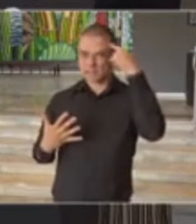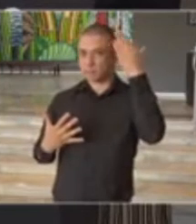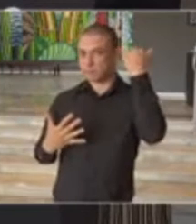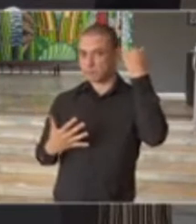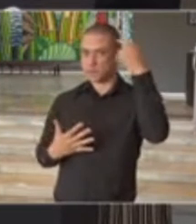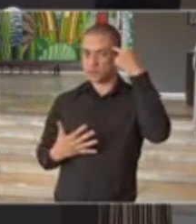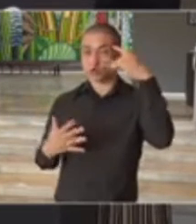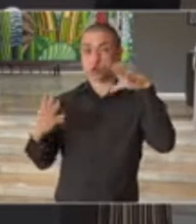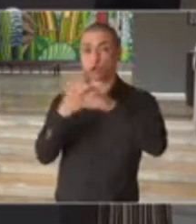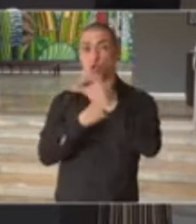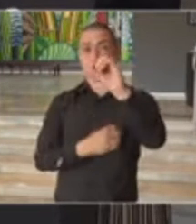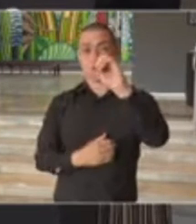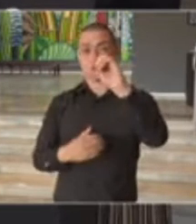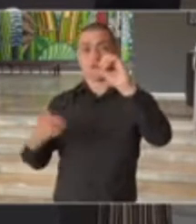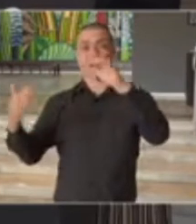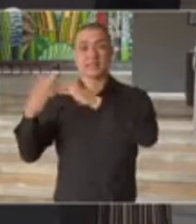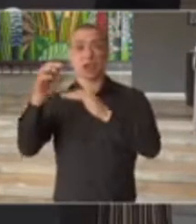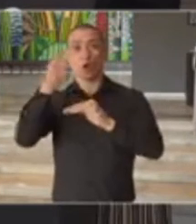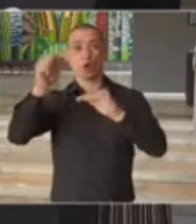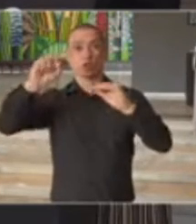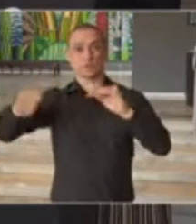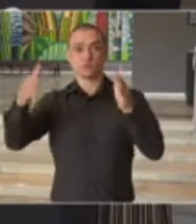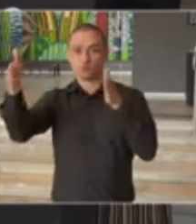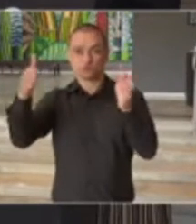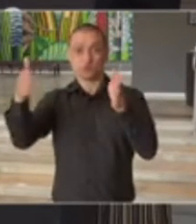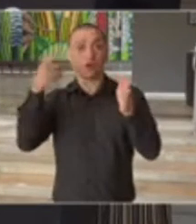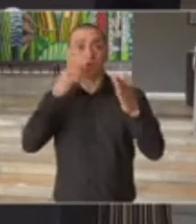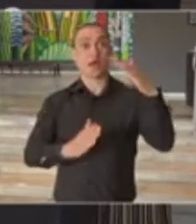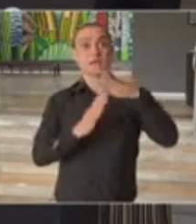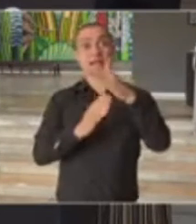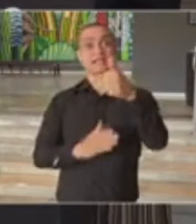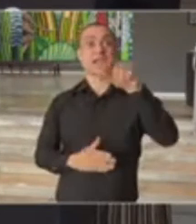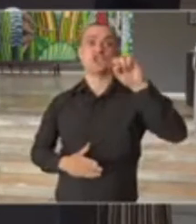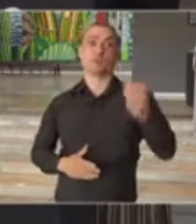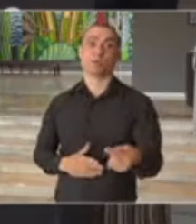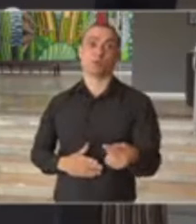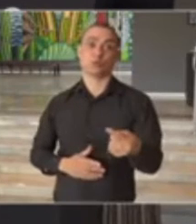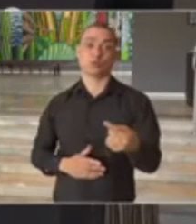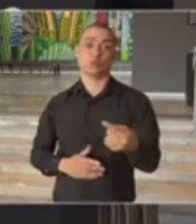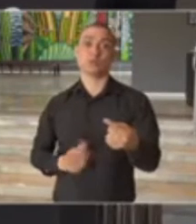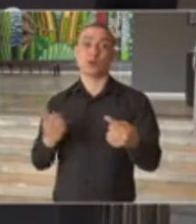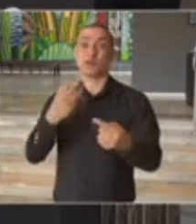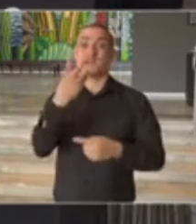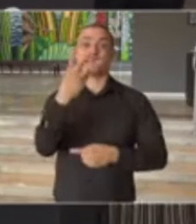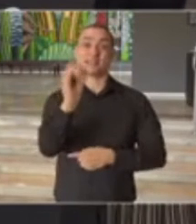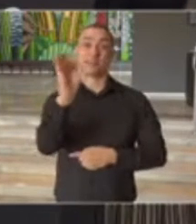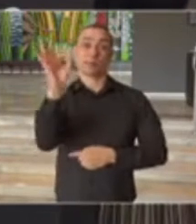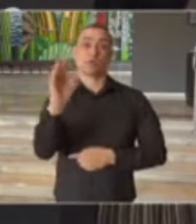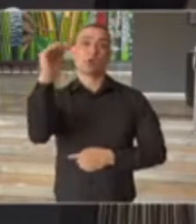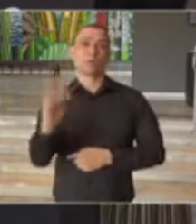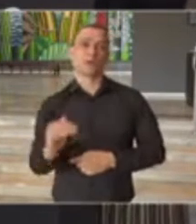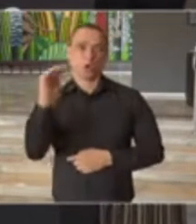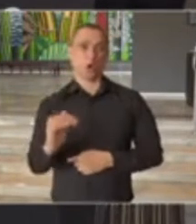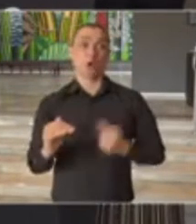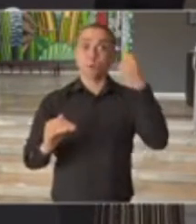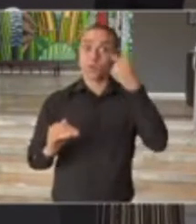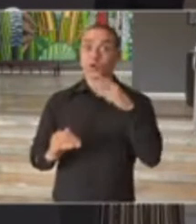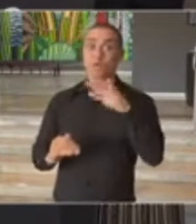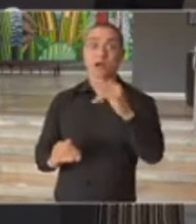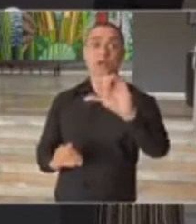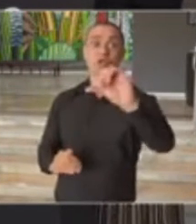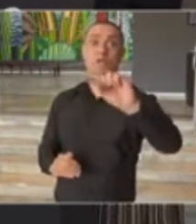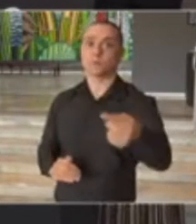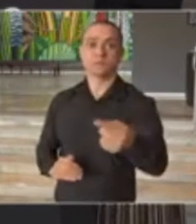anunciada era de 9 a 11 mil, chegamos em 7.615, portanto, um número 30% inferior à expectativa